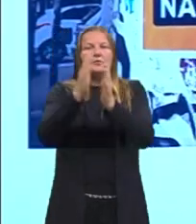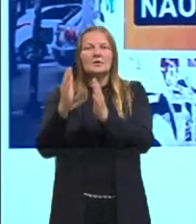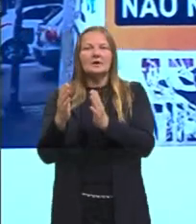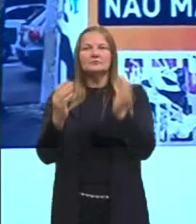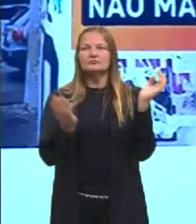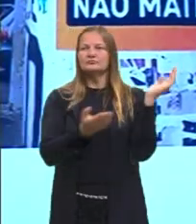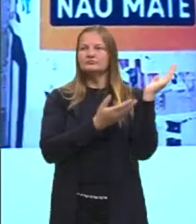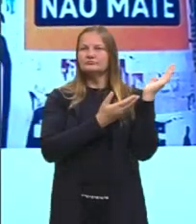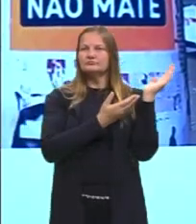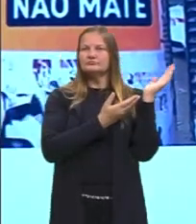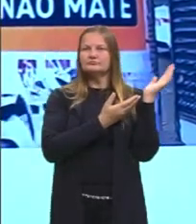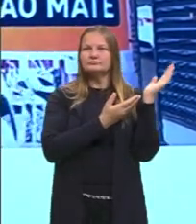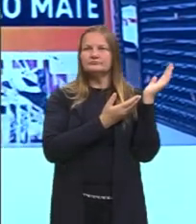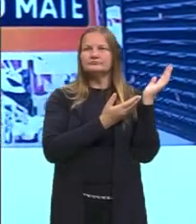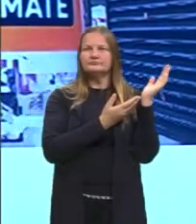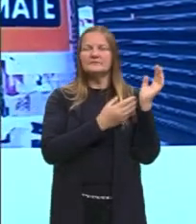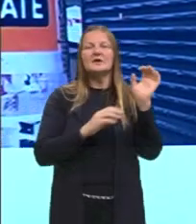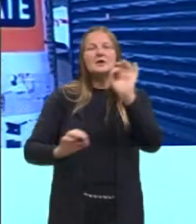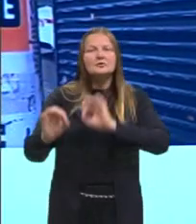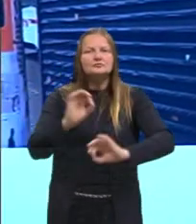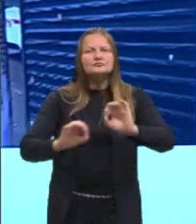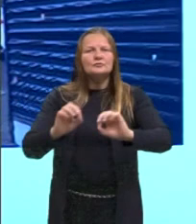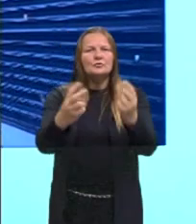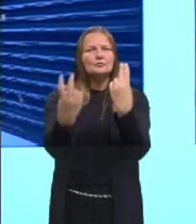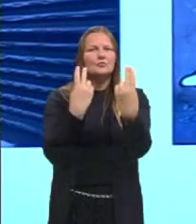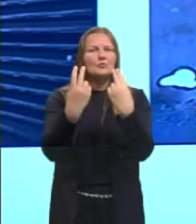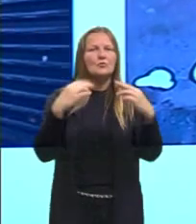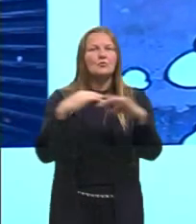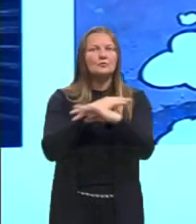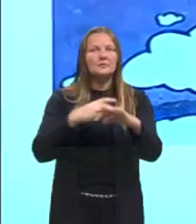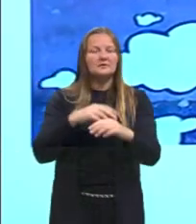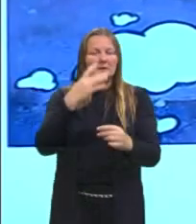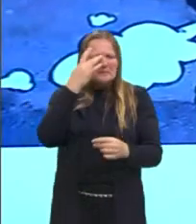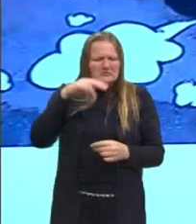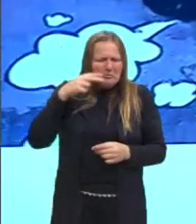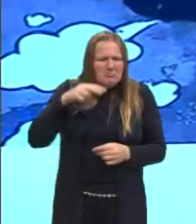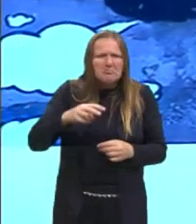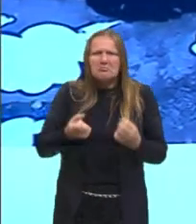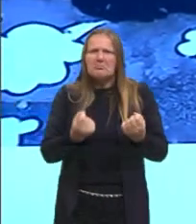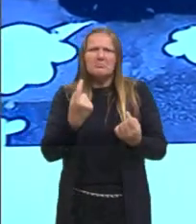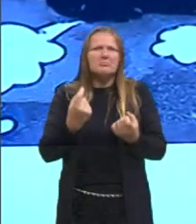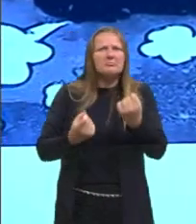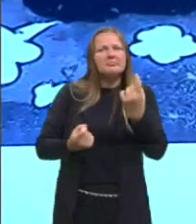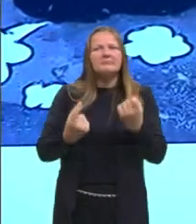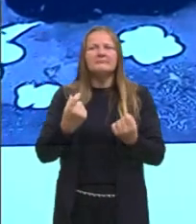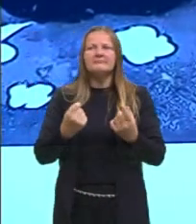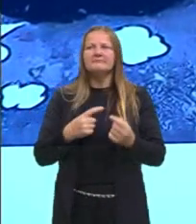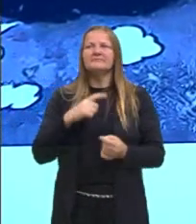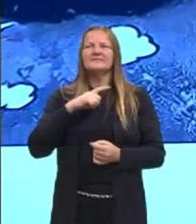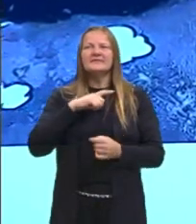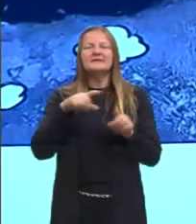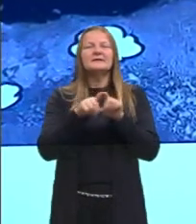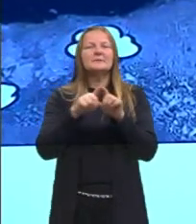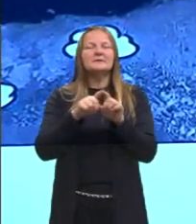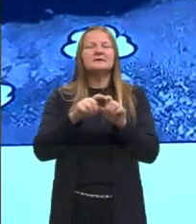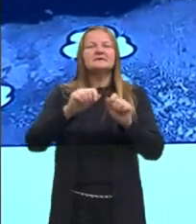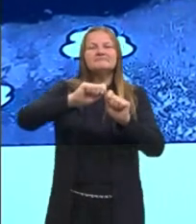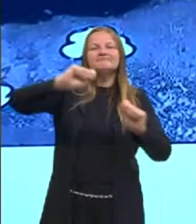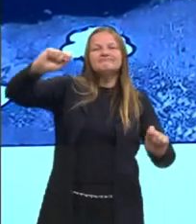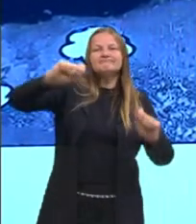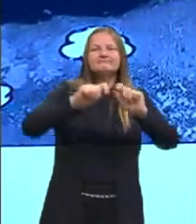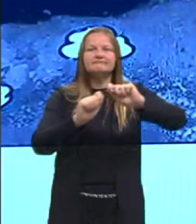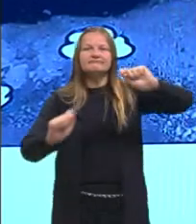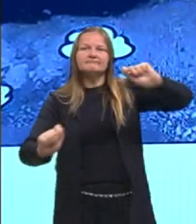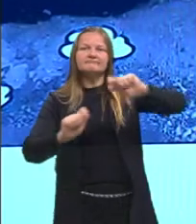outra intervenção urbana e aqui uma técnica muito conhecida e muito bacana, é o estêncil, tá.